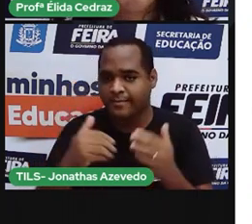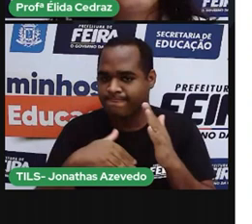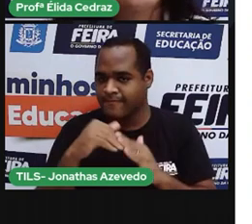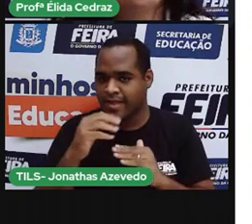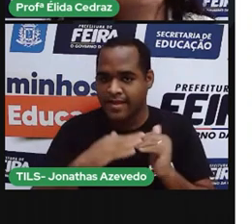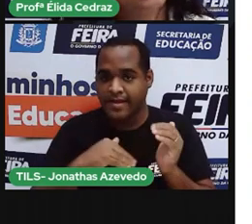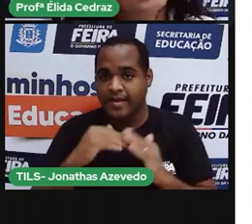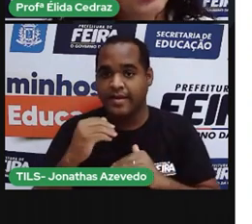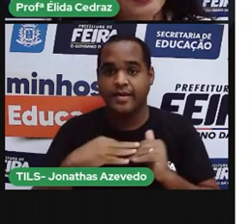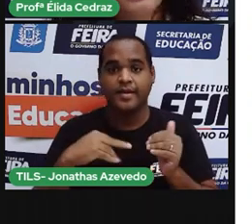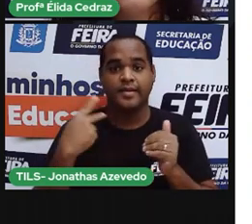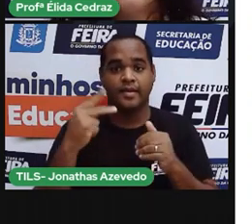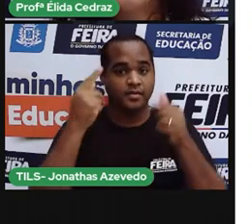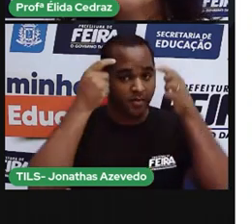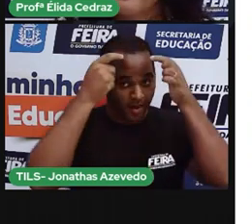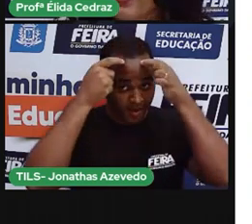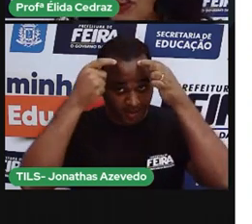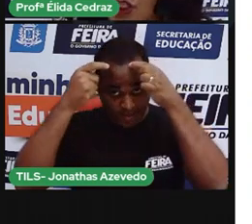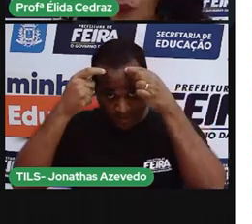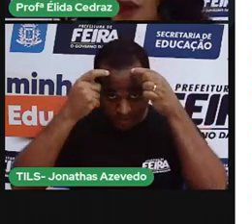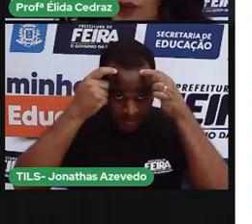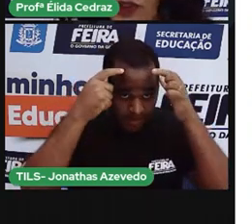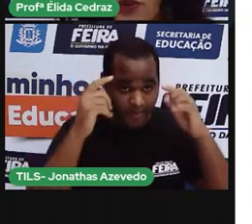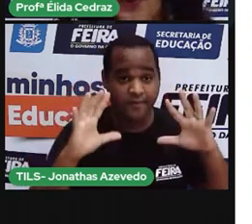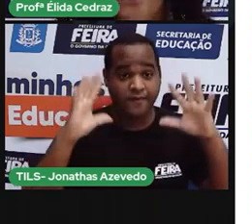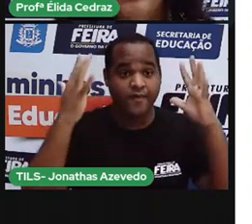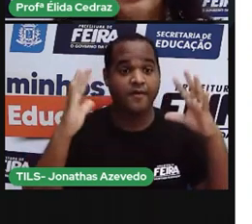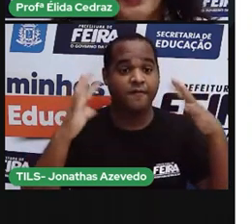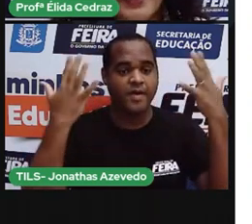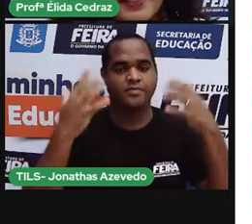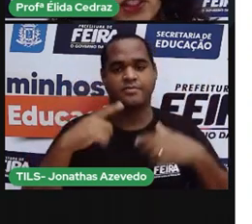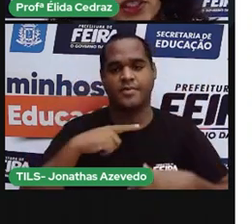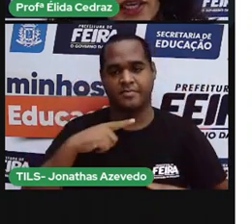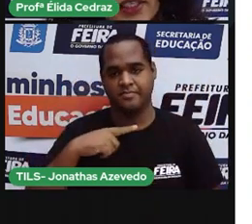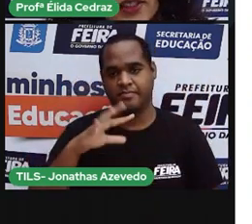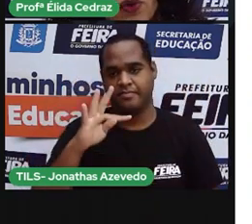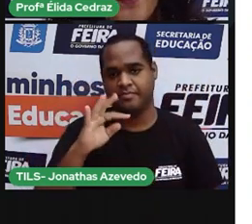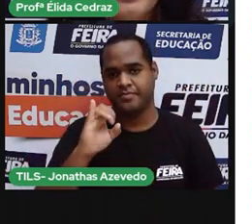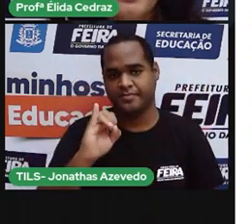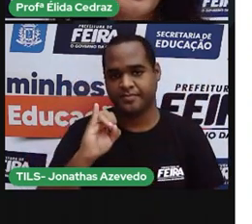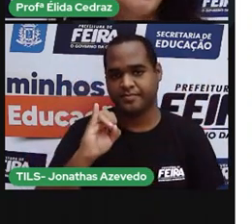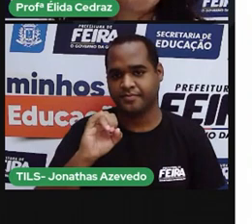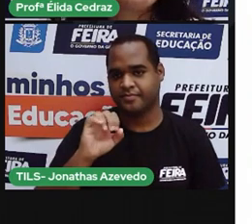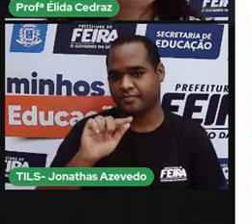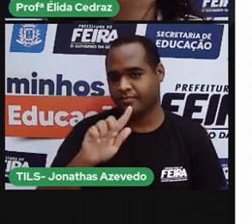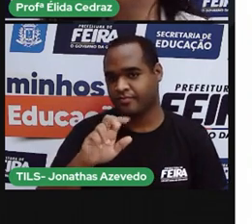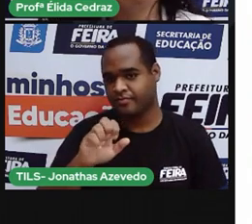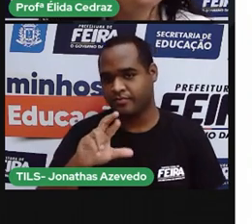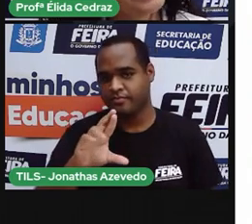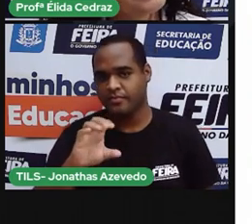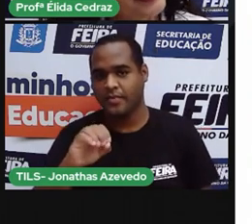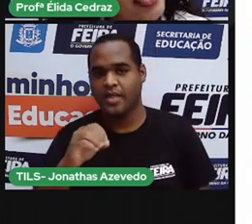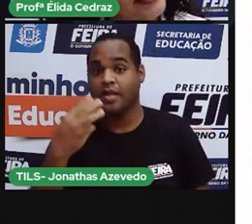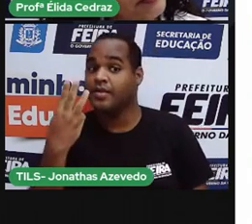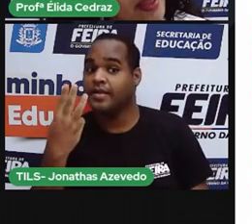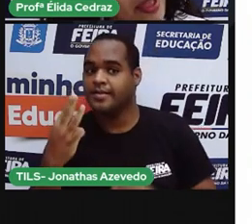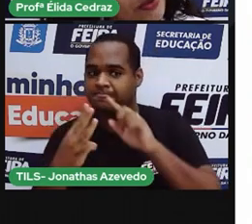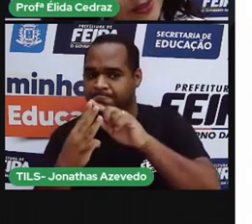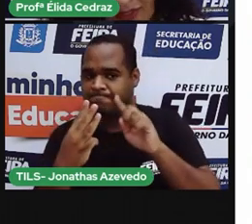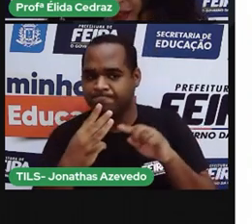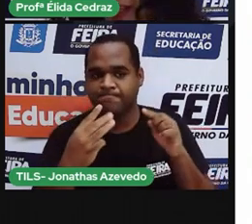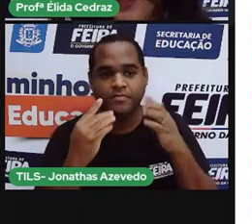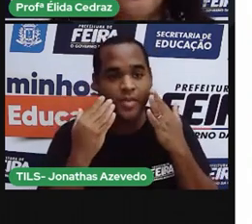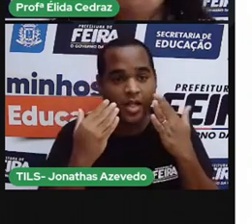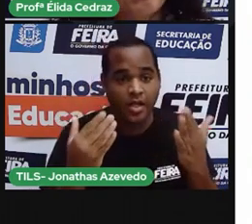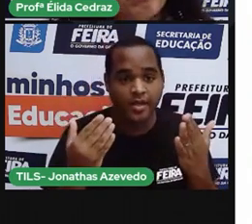é a festa dos reis em ti para o sul. Esses três homens representam os três reis